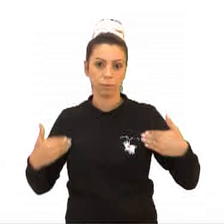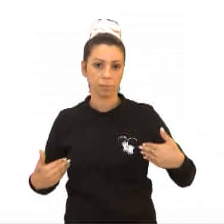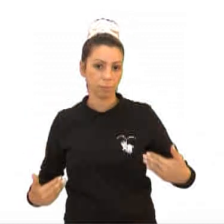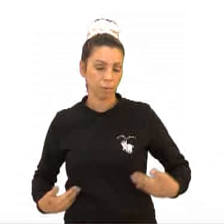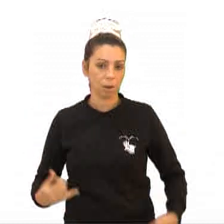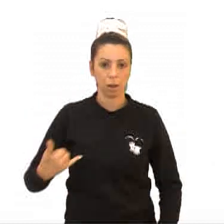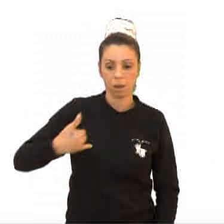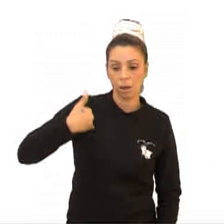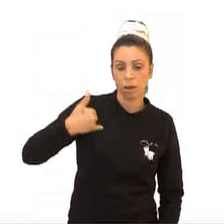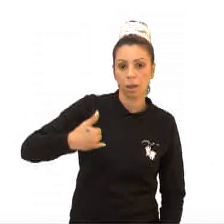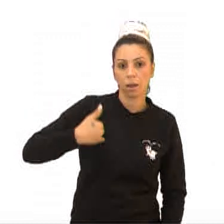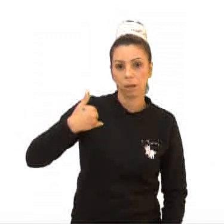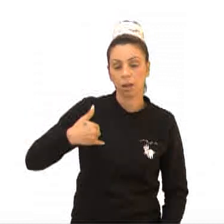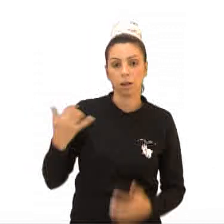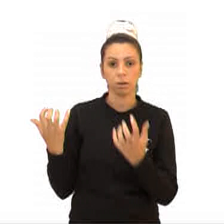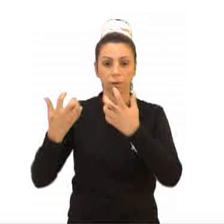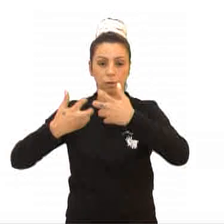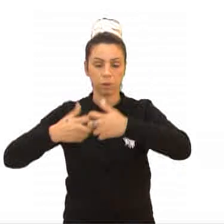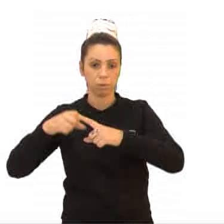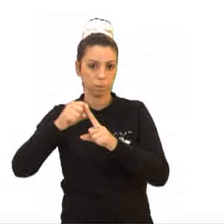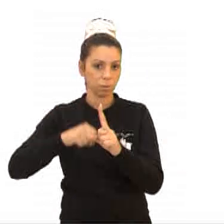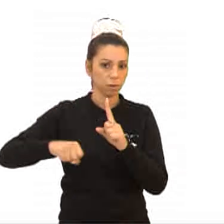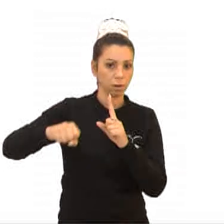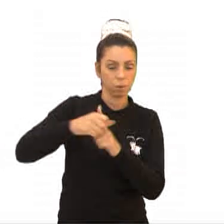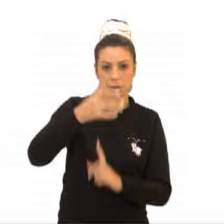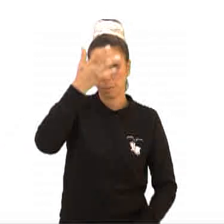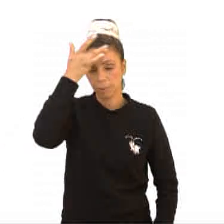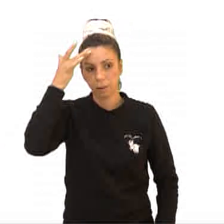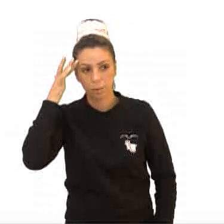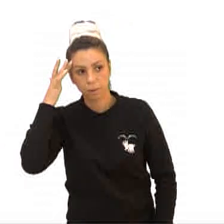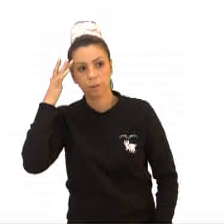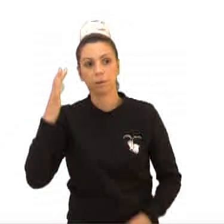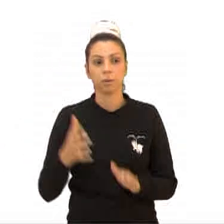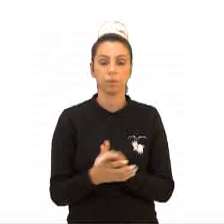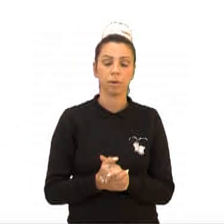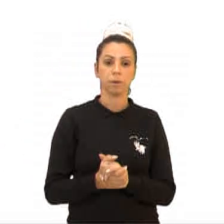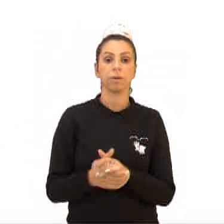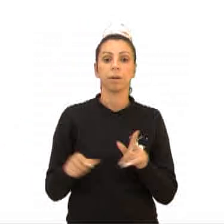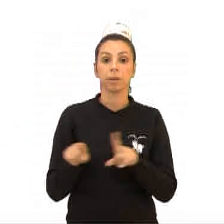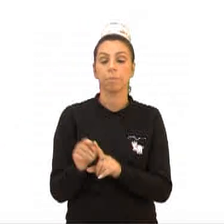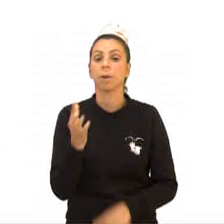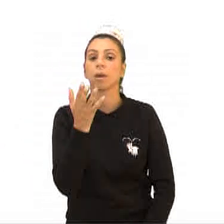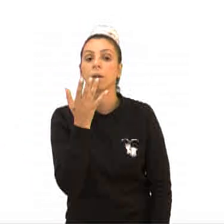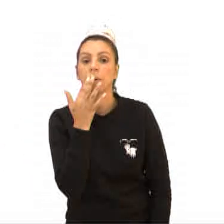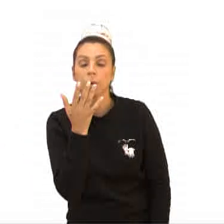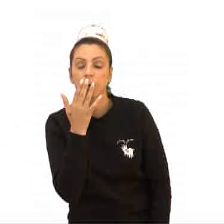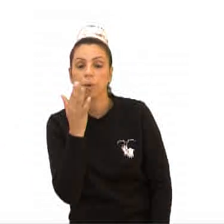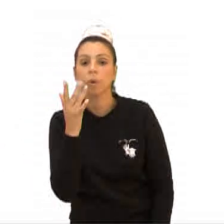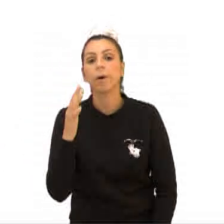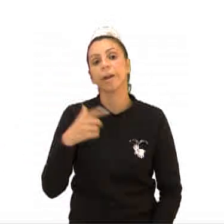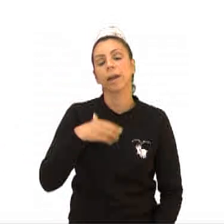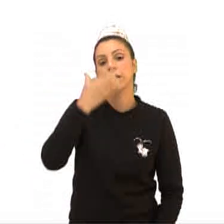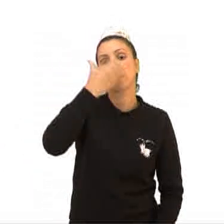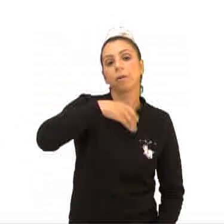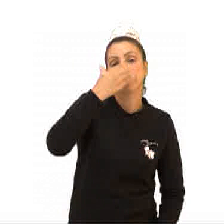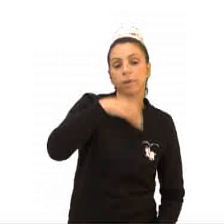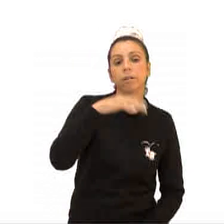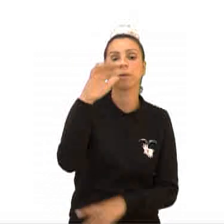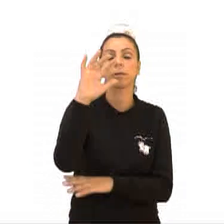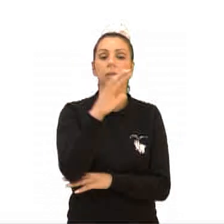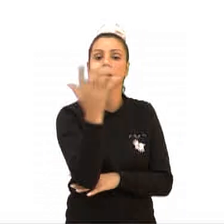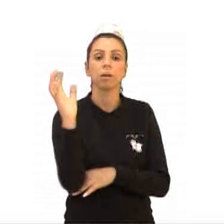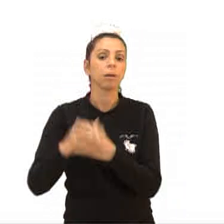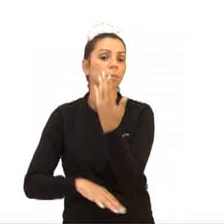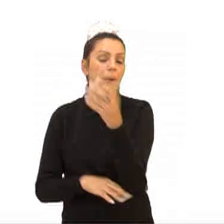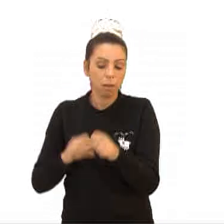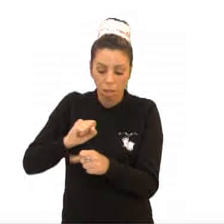idade e a sinalização da função social da pessoa na tribo. Tintas feitas a partir de plantas e frutos. Genipapo, que é um fruto,